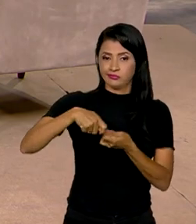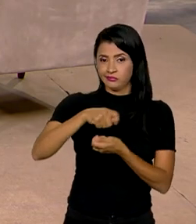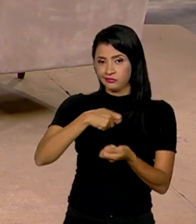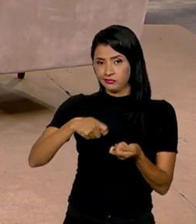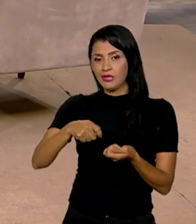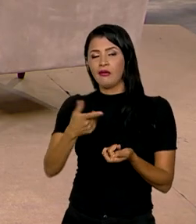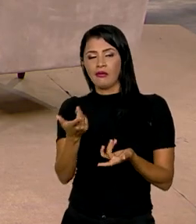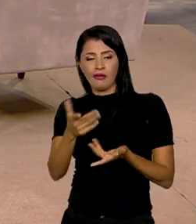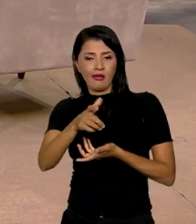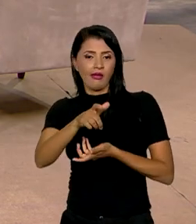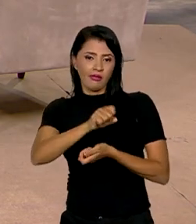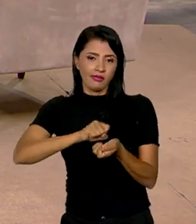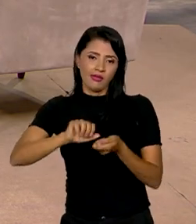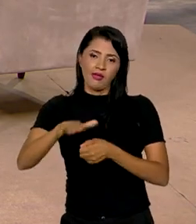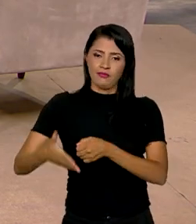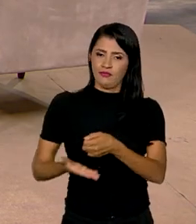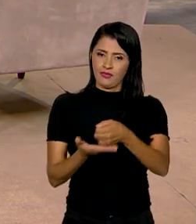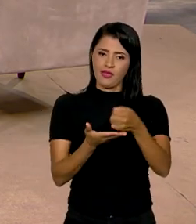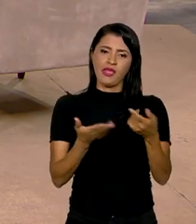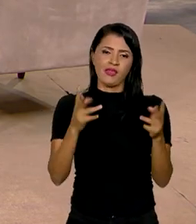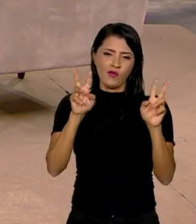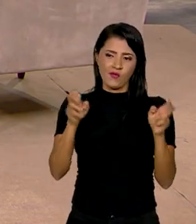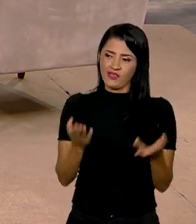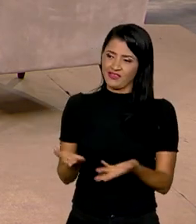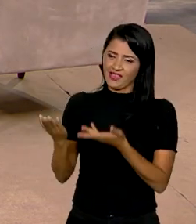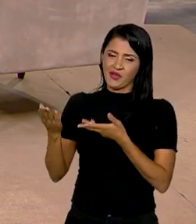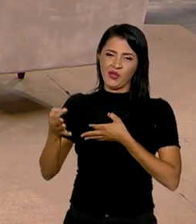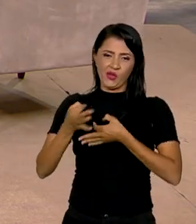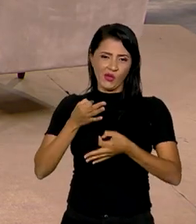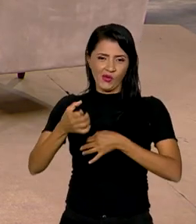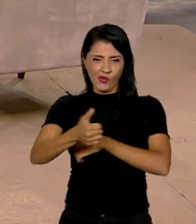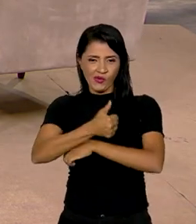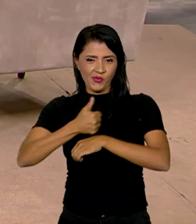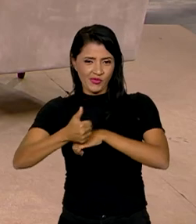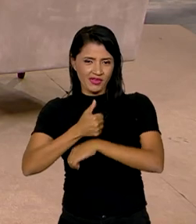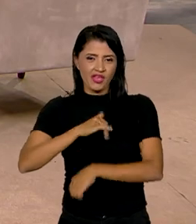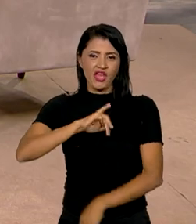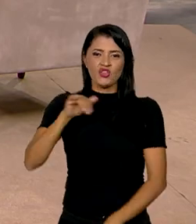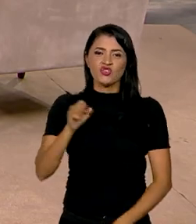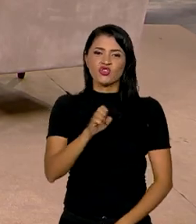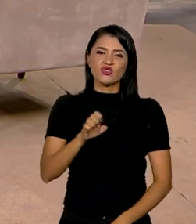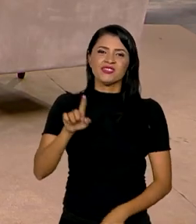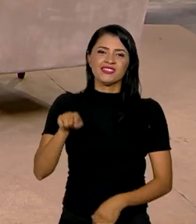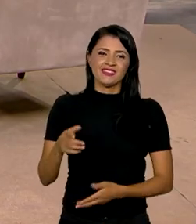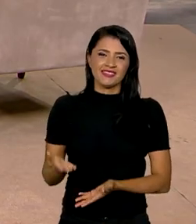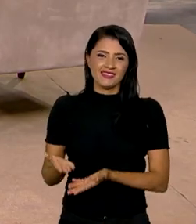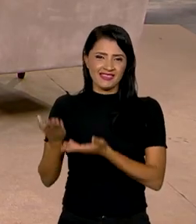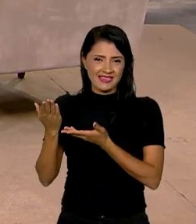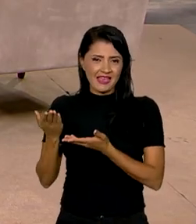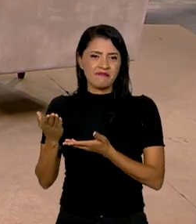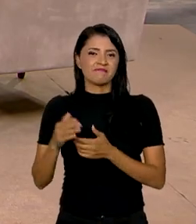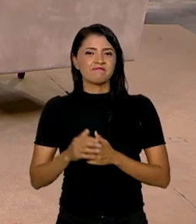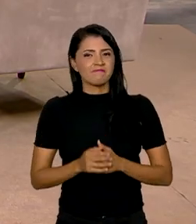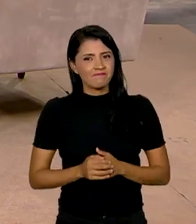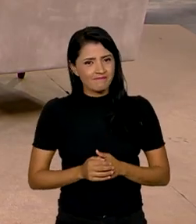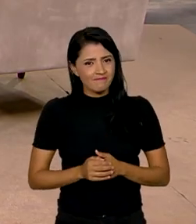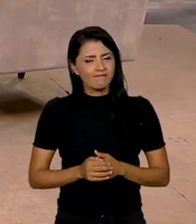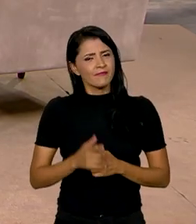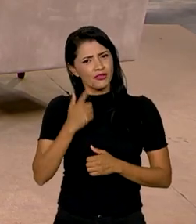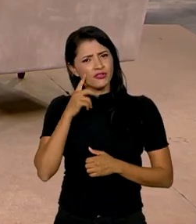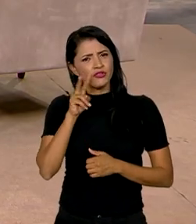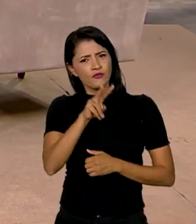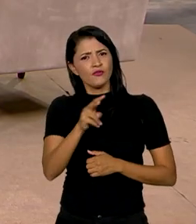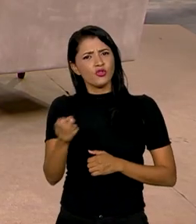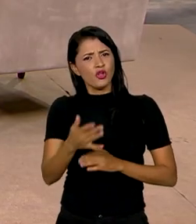E é sobre esses assuntos que eu vou conversar com o economista José Luiz Pagnussá, que está aqui com a gente. Professor, nós vimos aí a